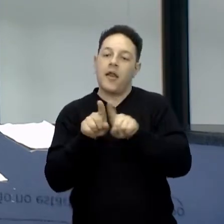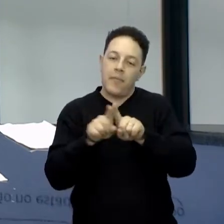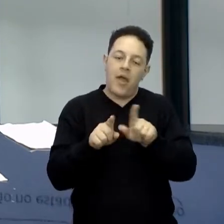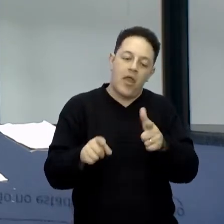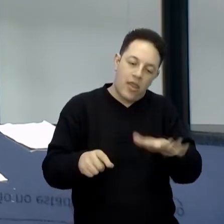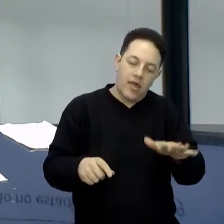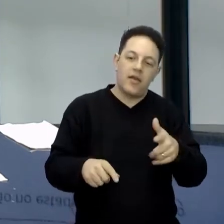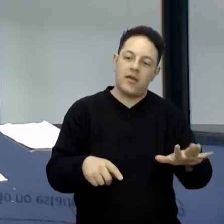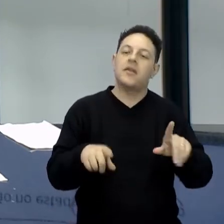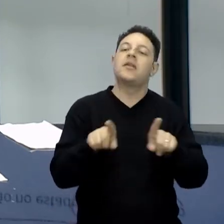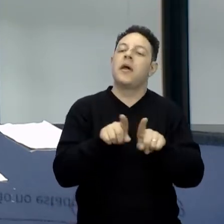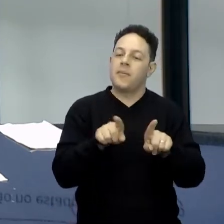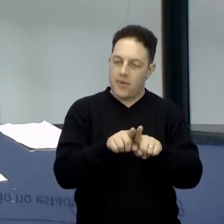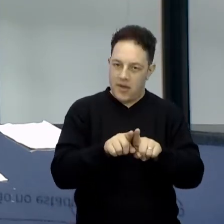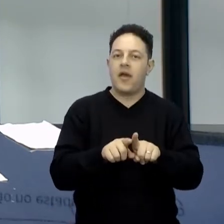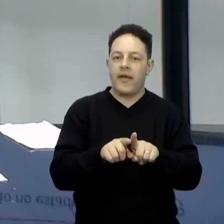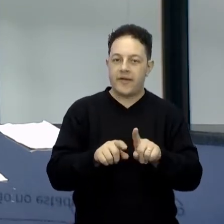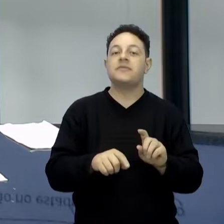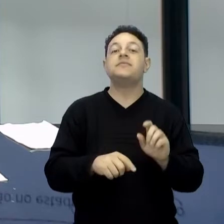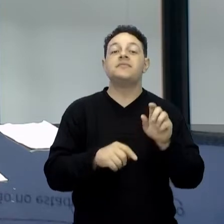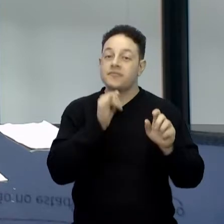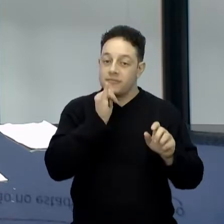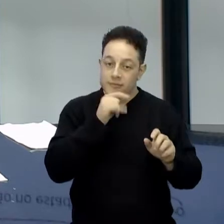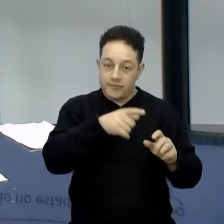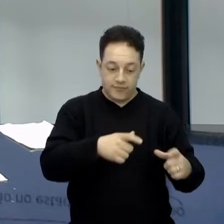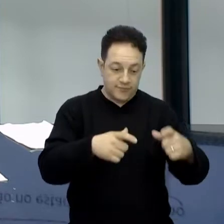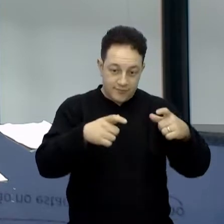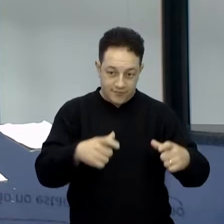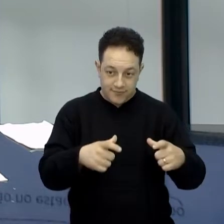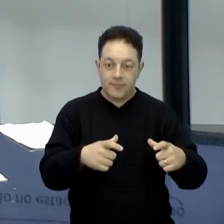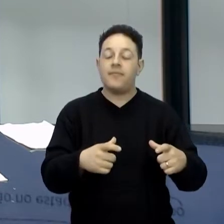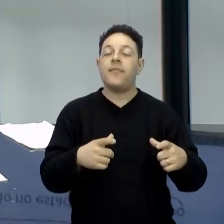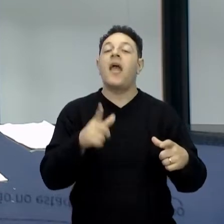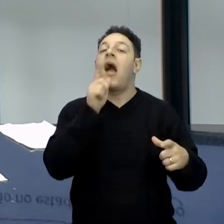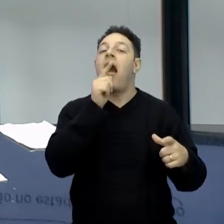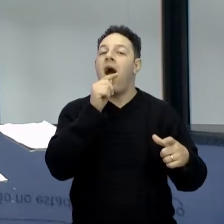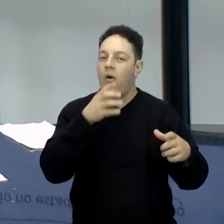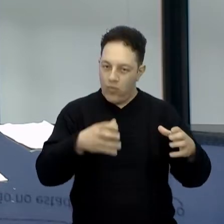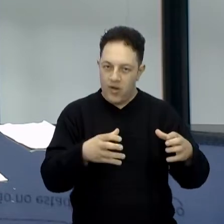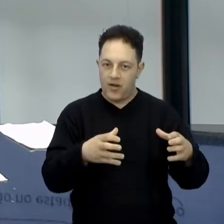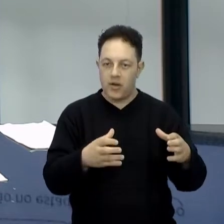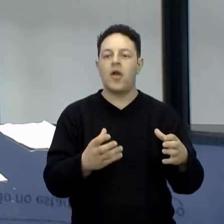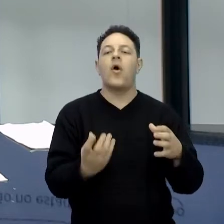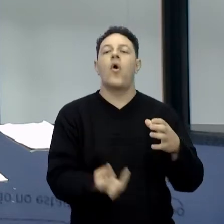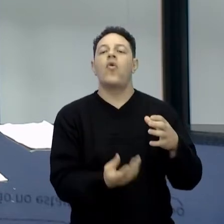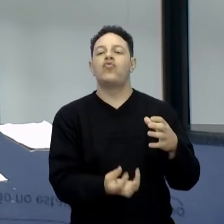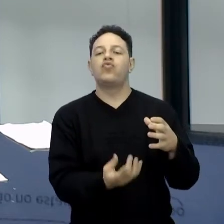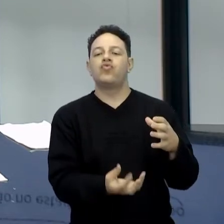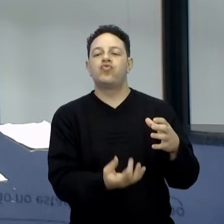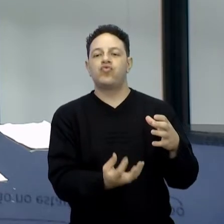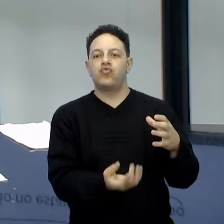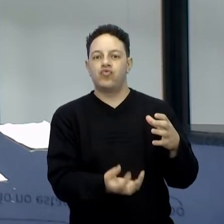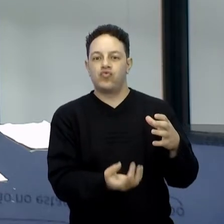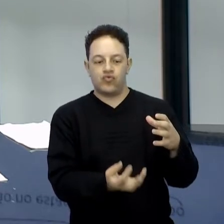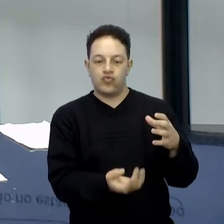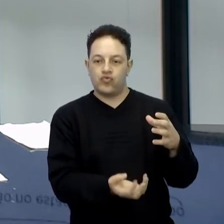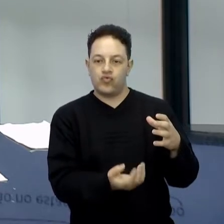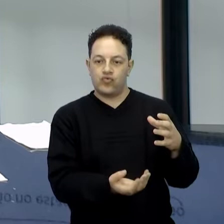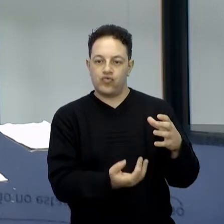também. Os líquidos fazem isso. Quando você pega uma panela de água, bota no fogo, oferece calor para